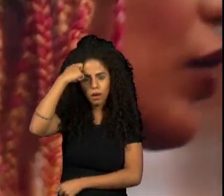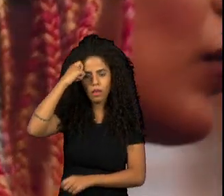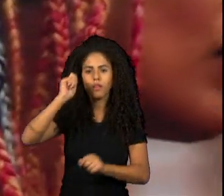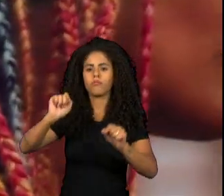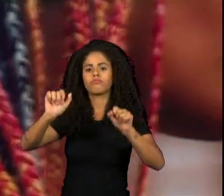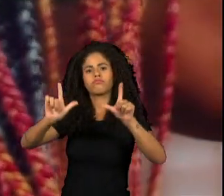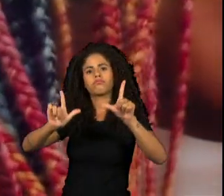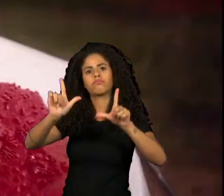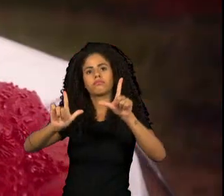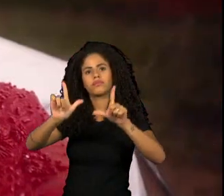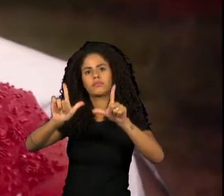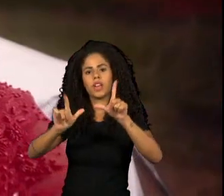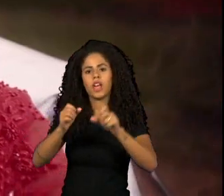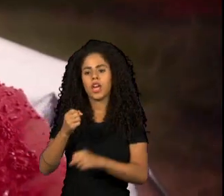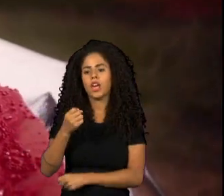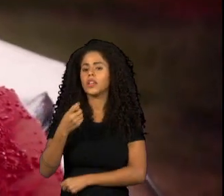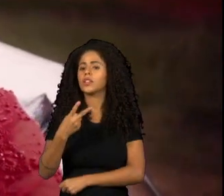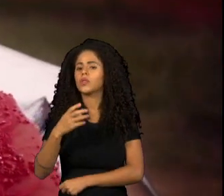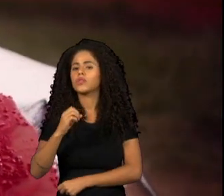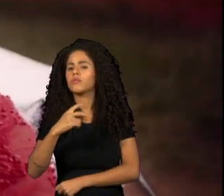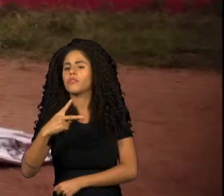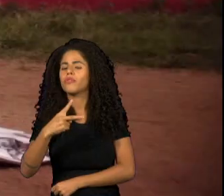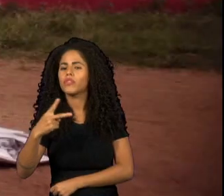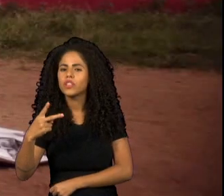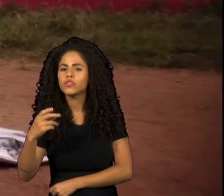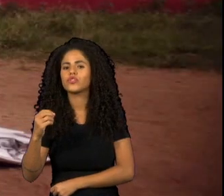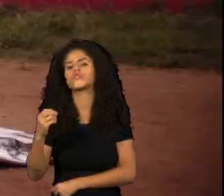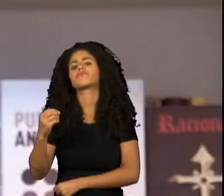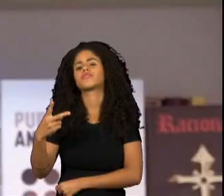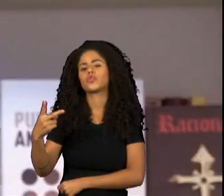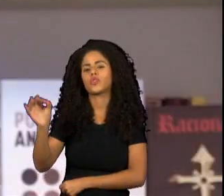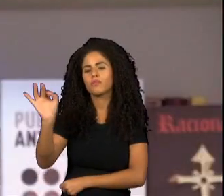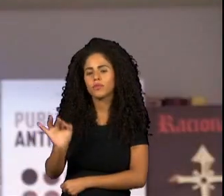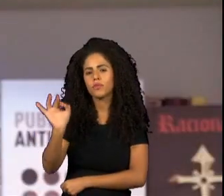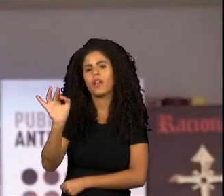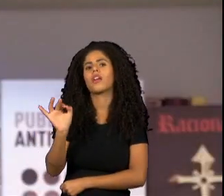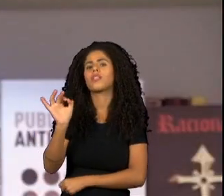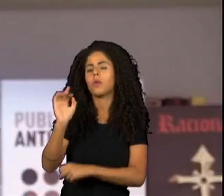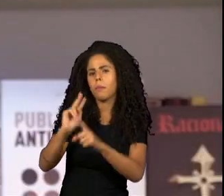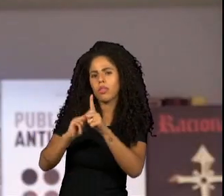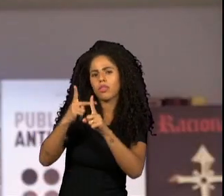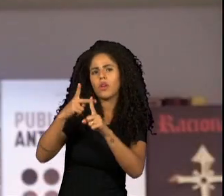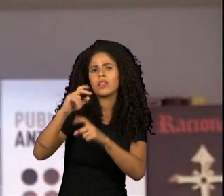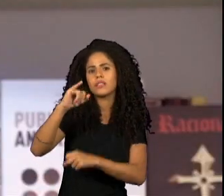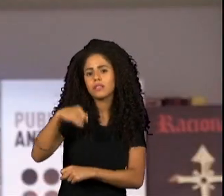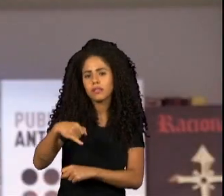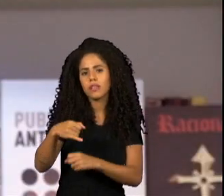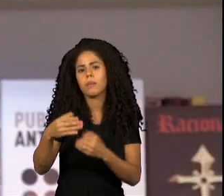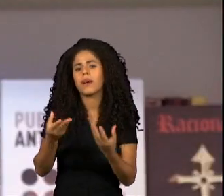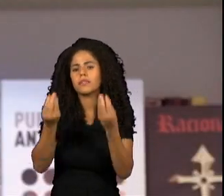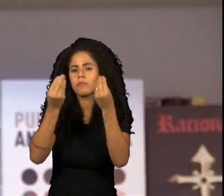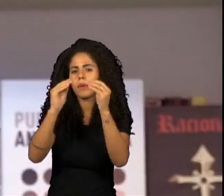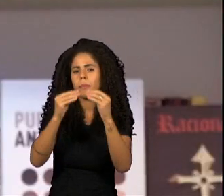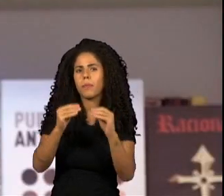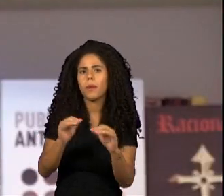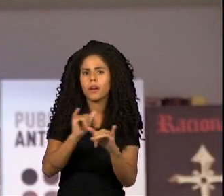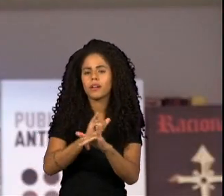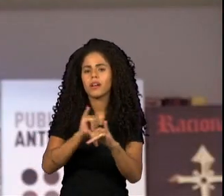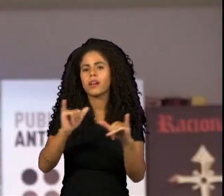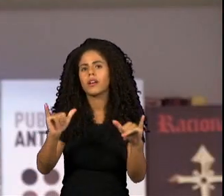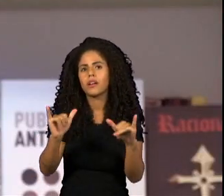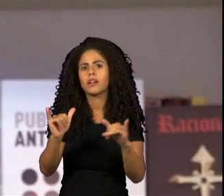Em 2020, 22%. Sim, teve um aumento, mas o homem negro na publicidade, comparando 2015,